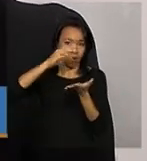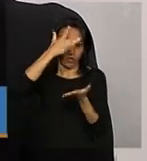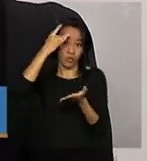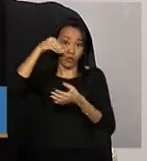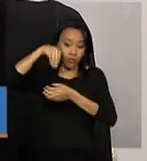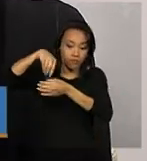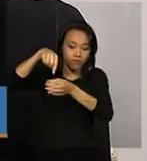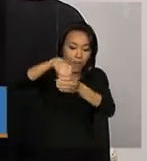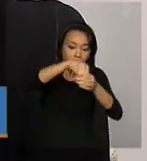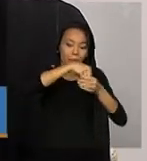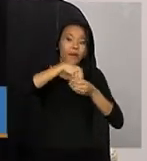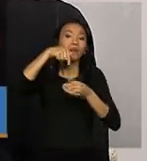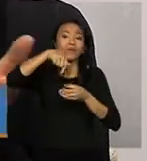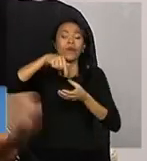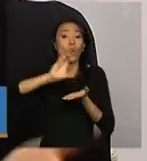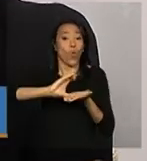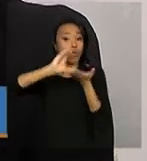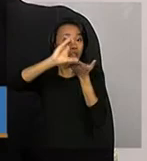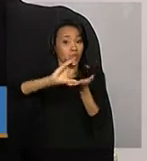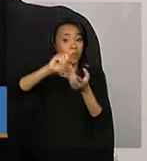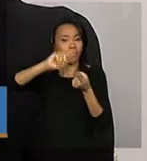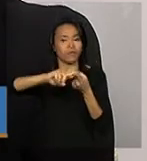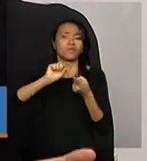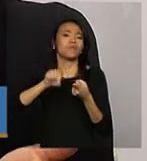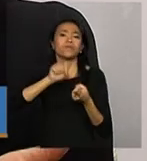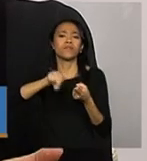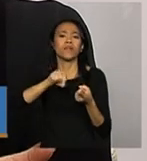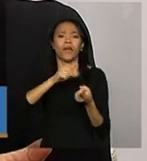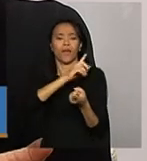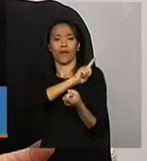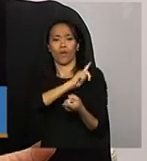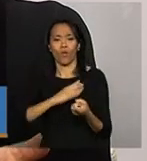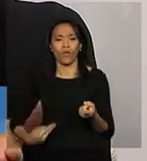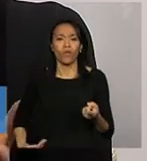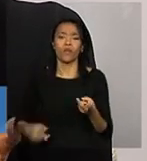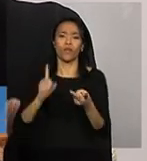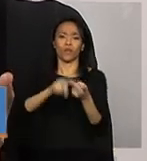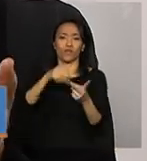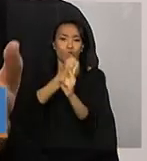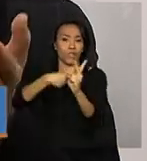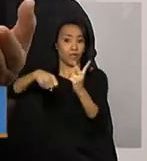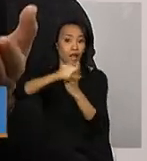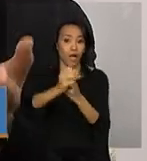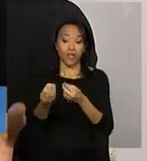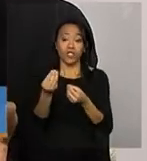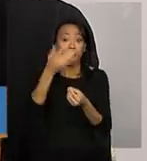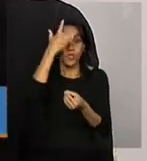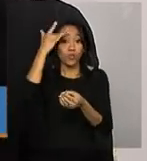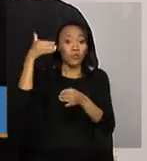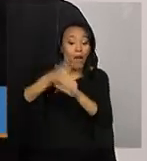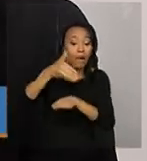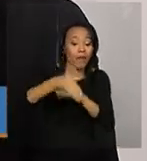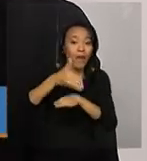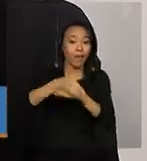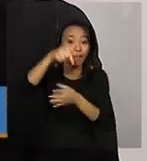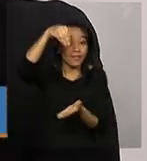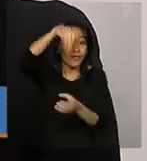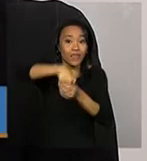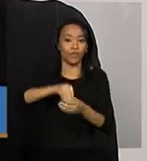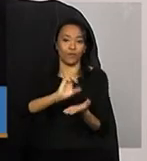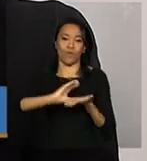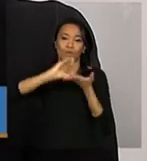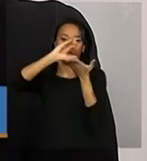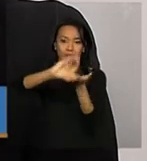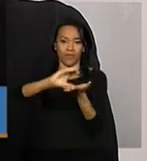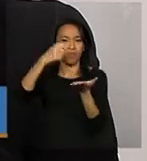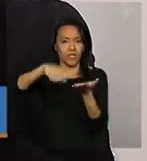ele é um misto, né, de governo e sociedade civil. Ou seja, ele precisa, de fato, olhar